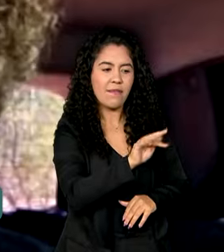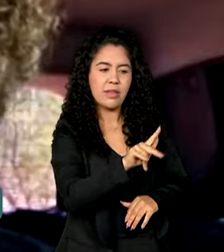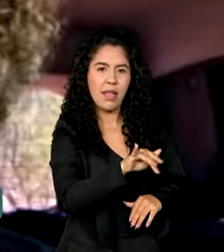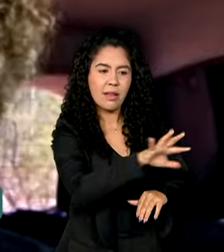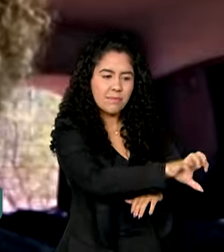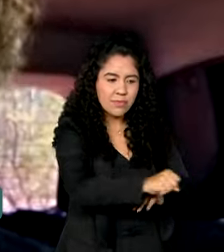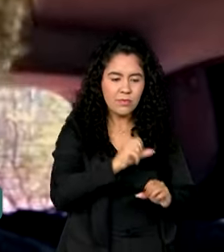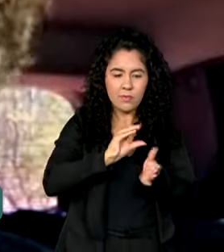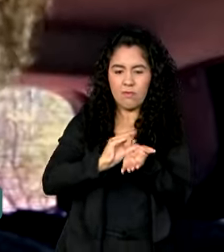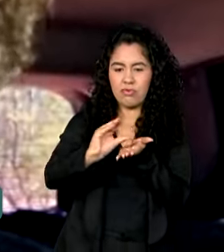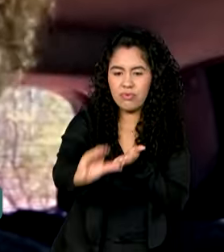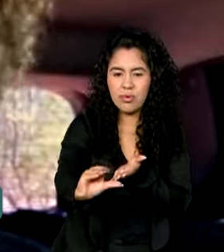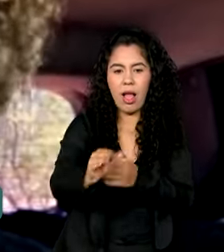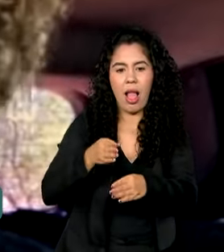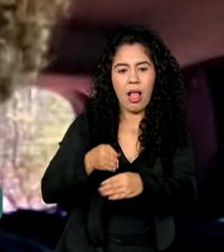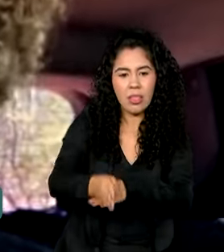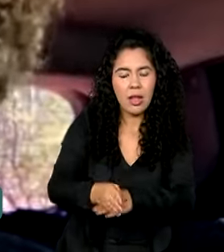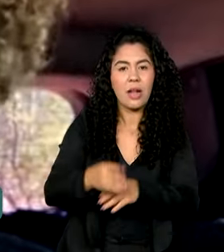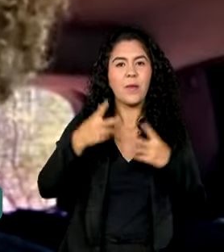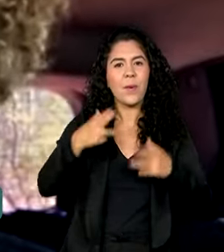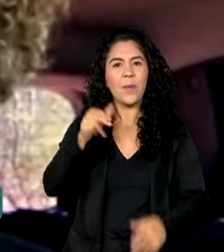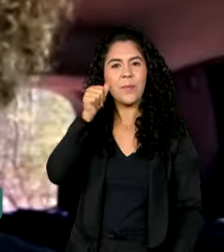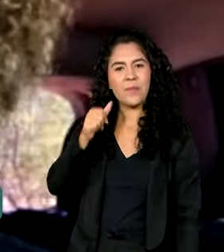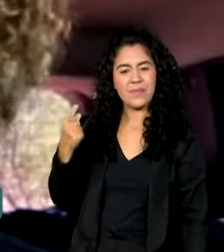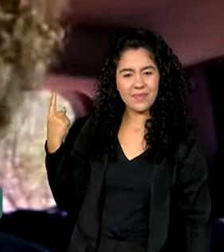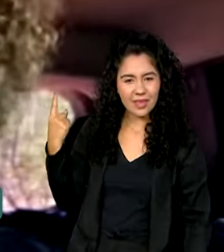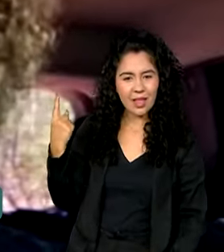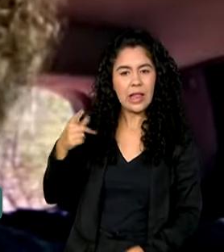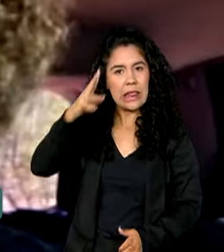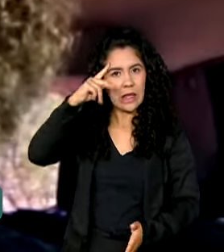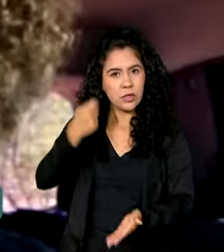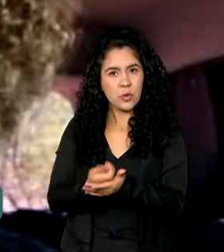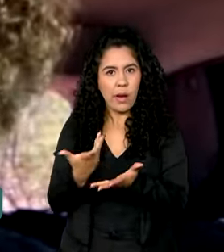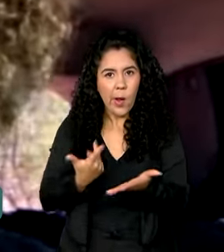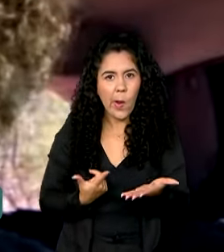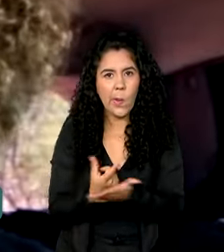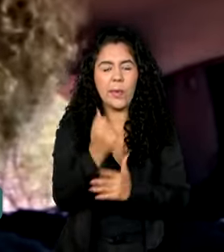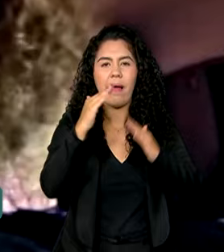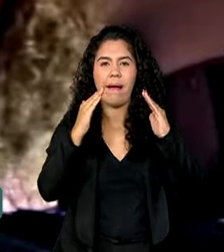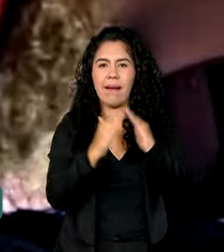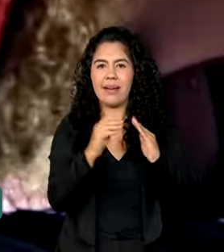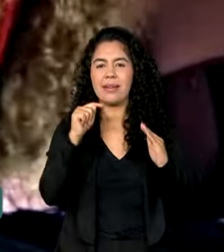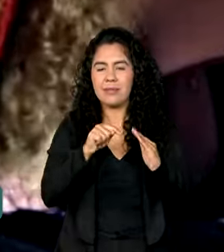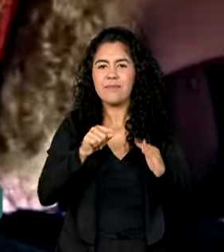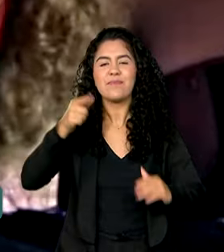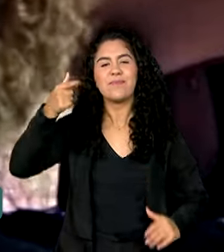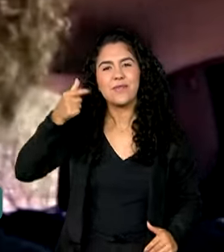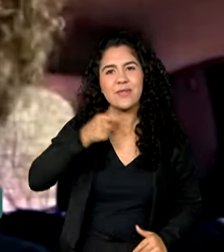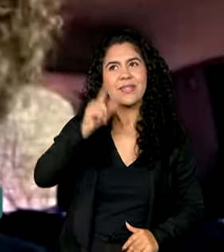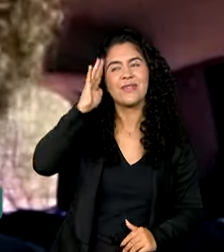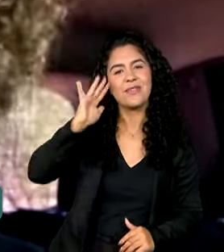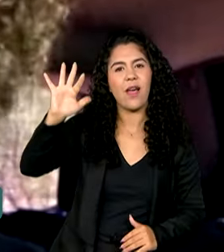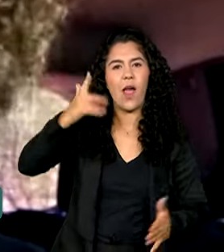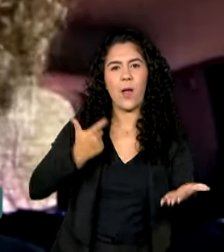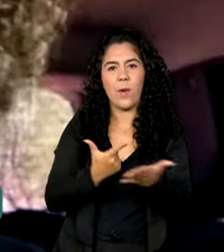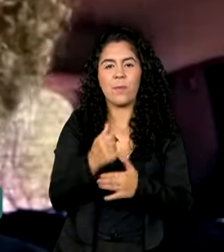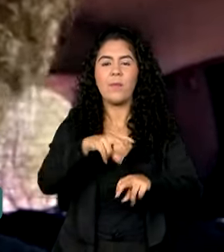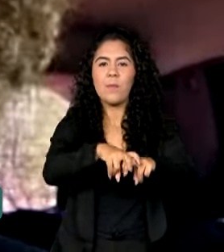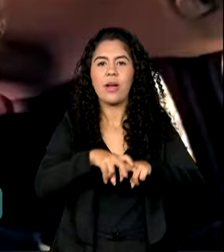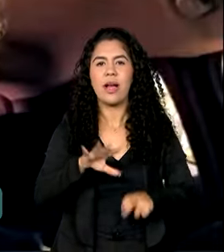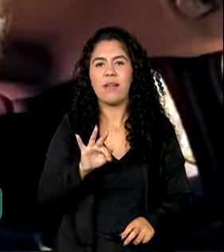da primeira filha decidiu investir na compra de um imóvel. Um sonho que se tornou possível com o auxílio do